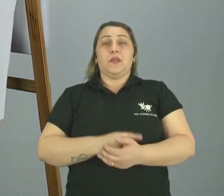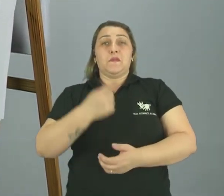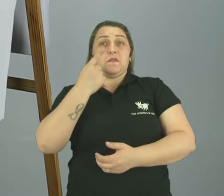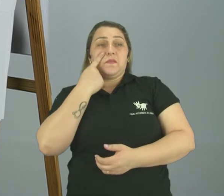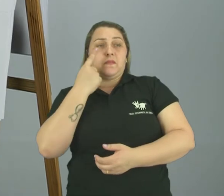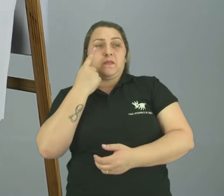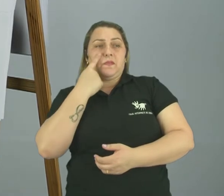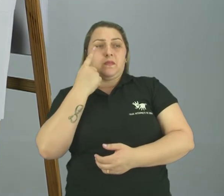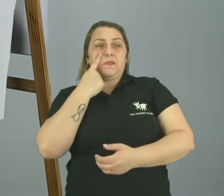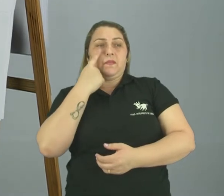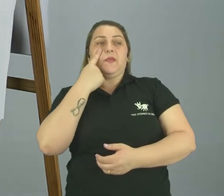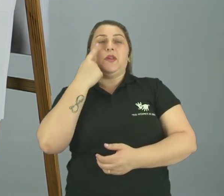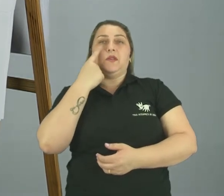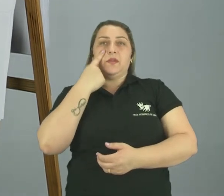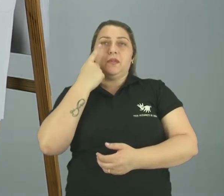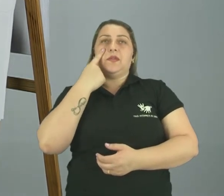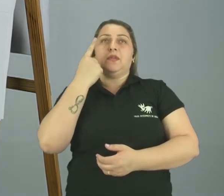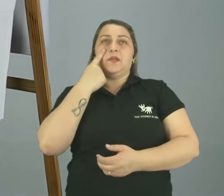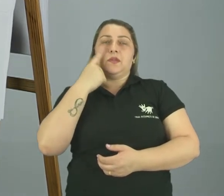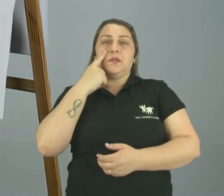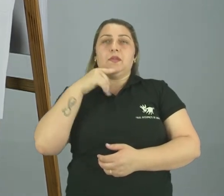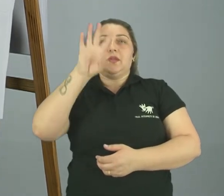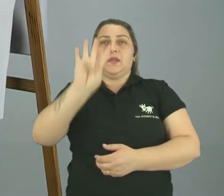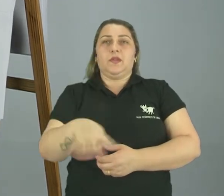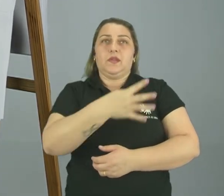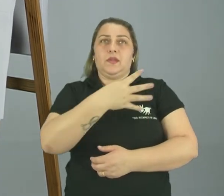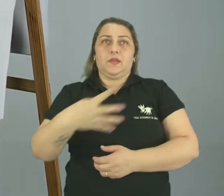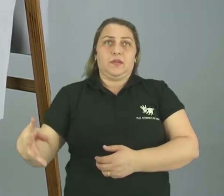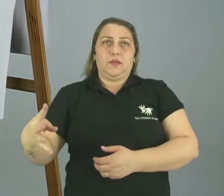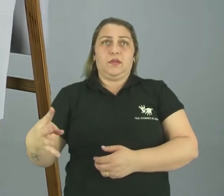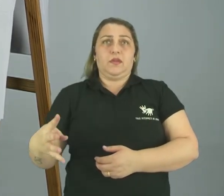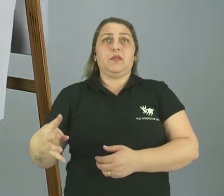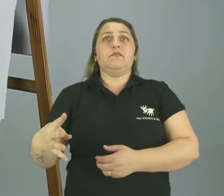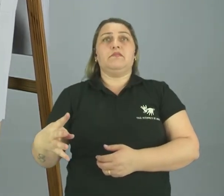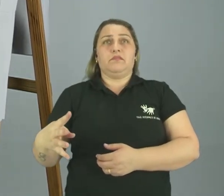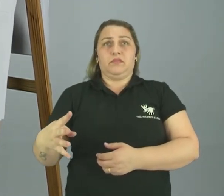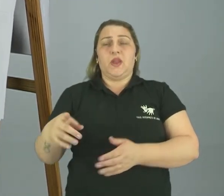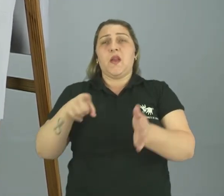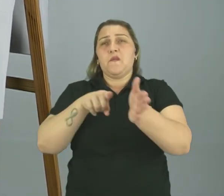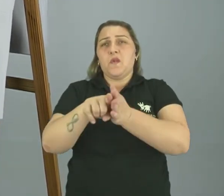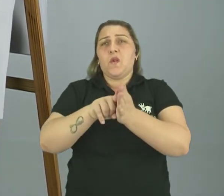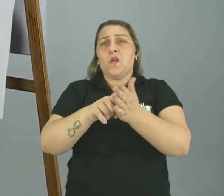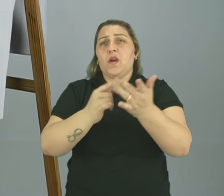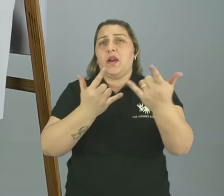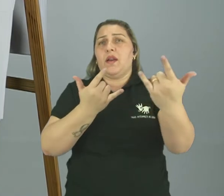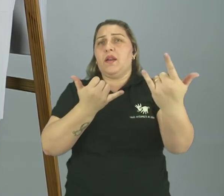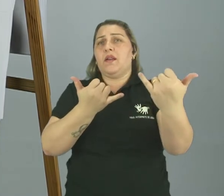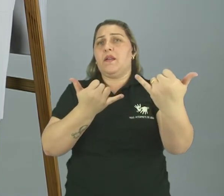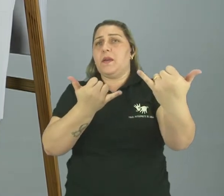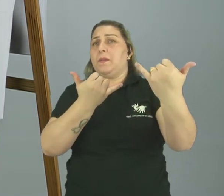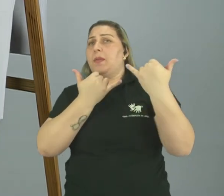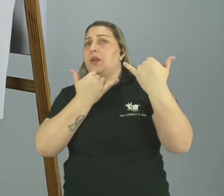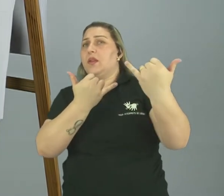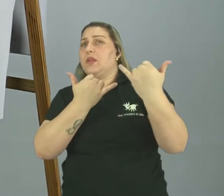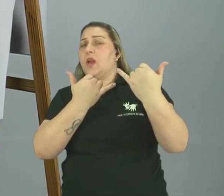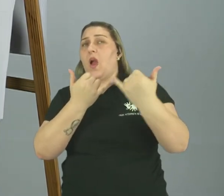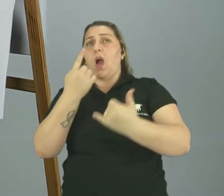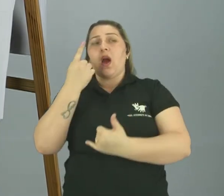Observem aqui os dados Dessa tabela Também são os dados A fonte do IBGE Olhem só